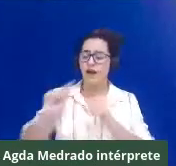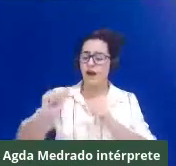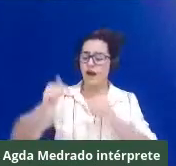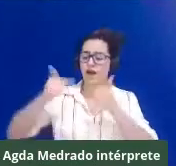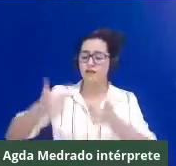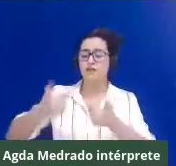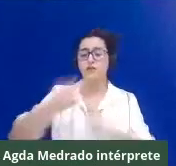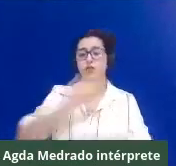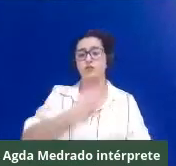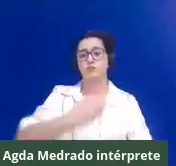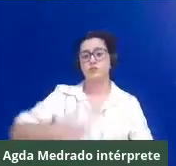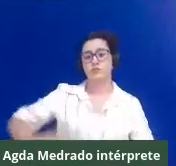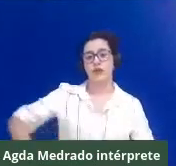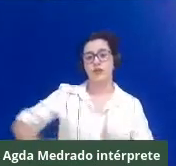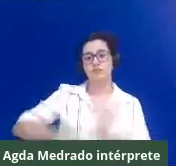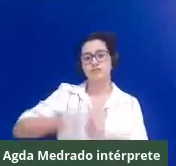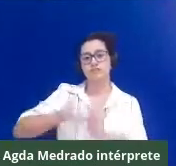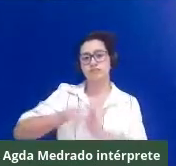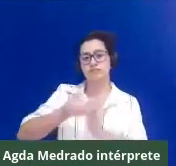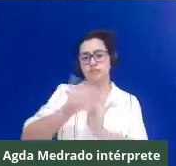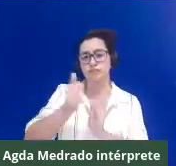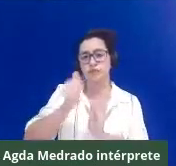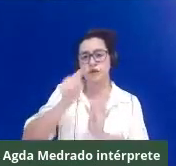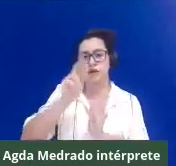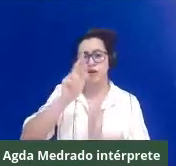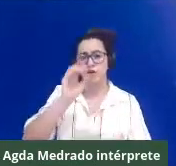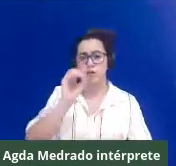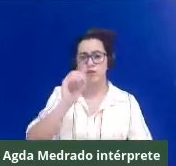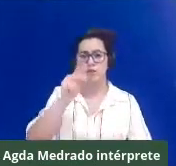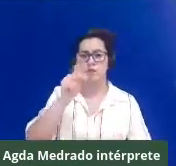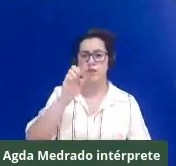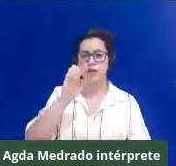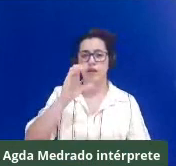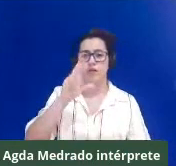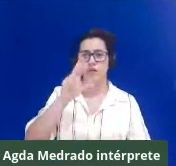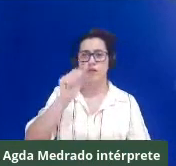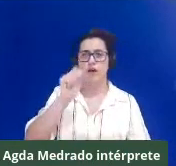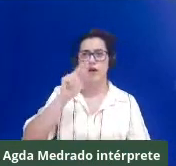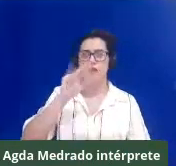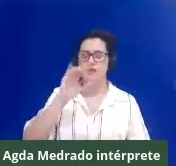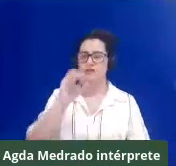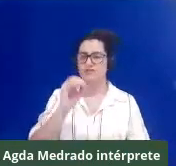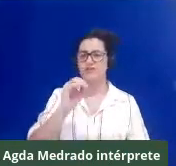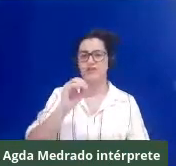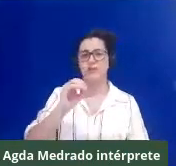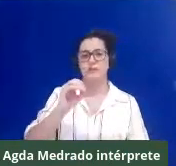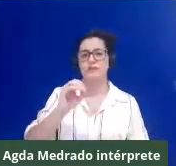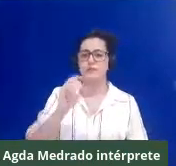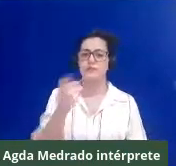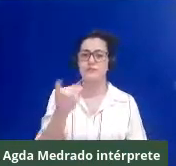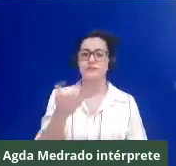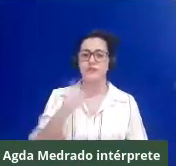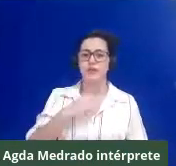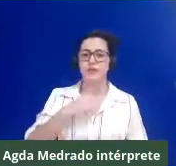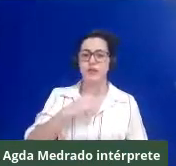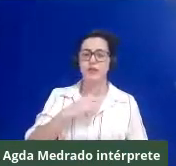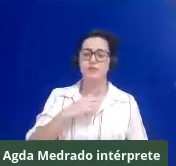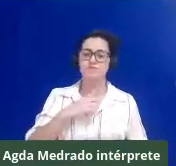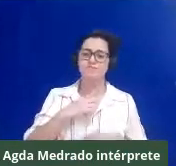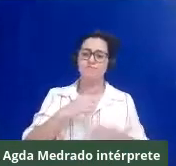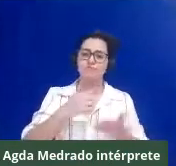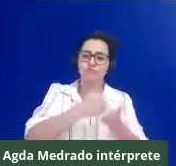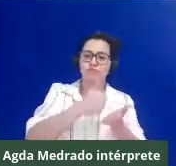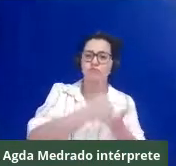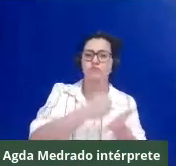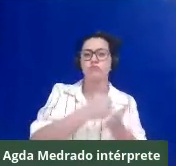e isso fazendo com que o meio ambiente, a natureza que vive numa relação simbiótica com essas comunidades passe a